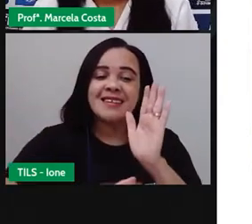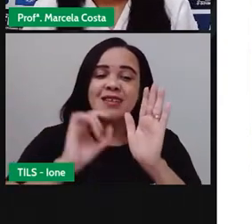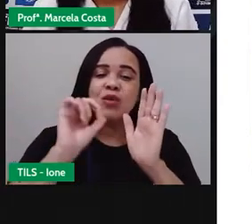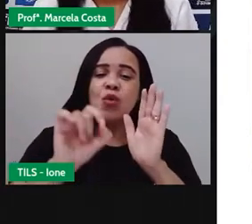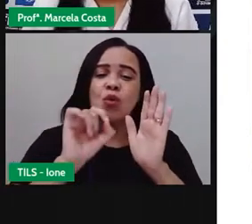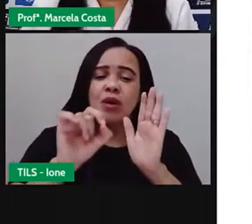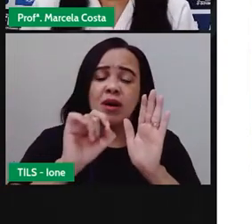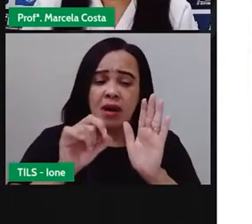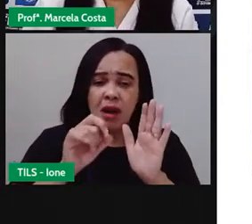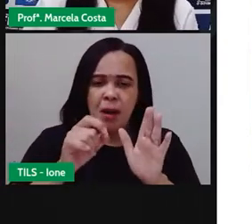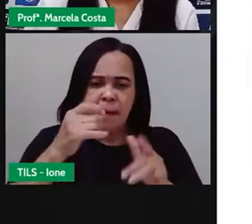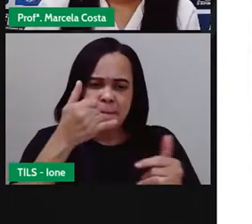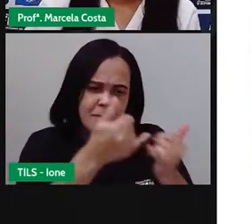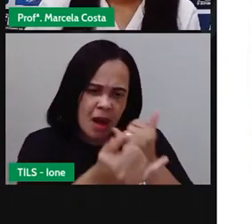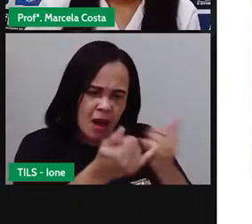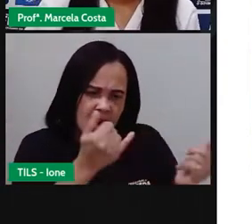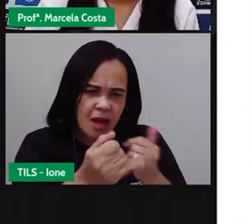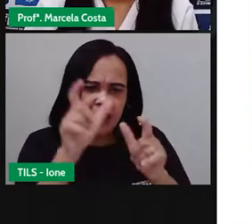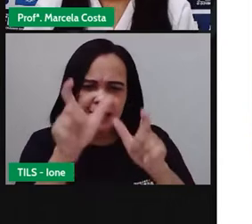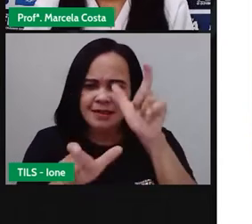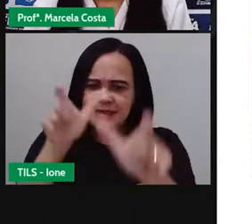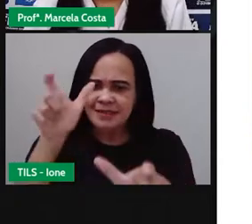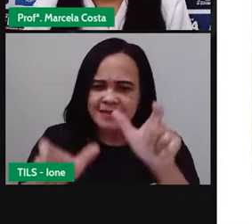parecidos? São diferentes?